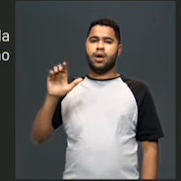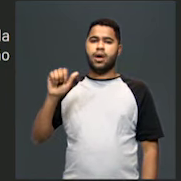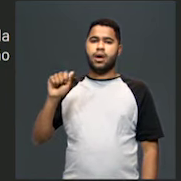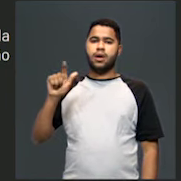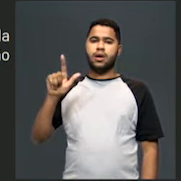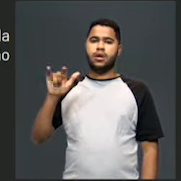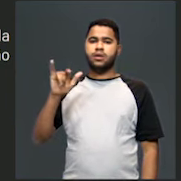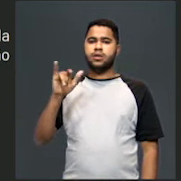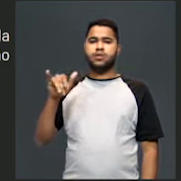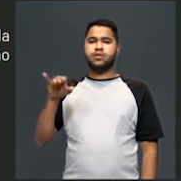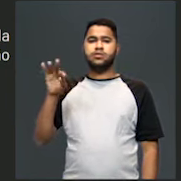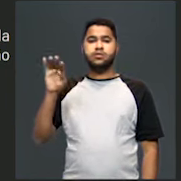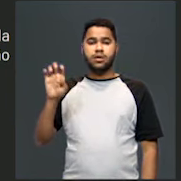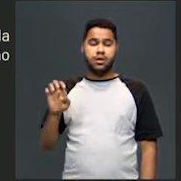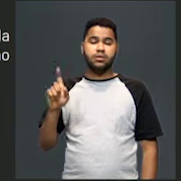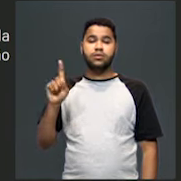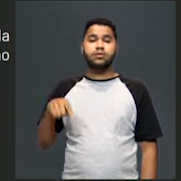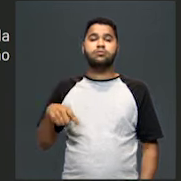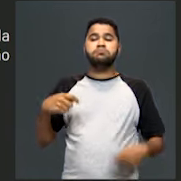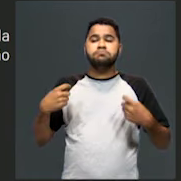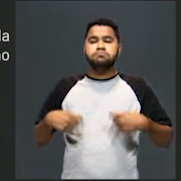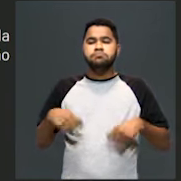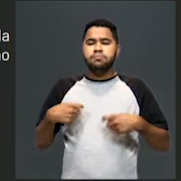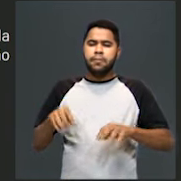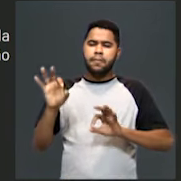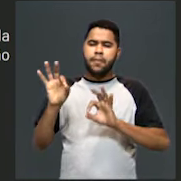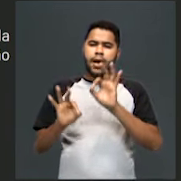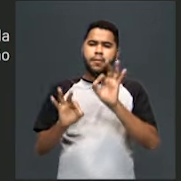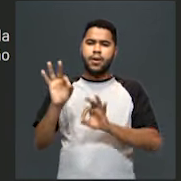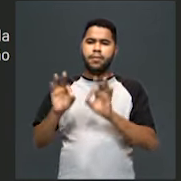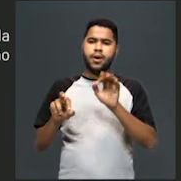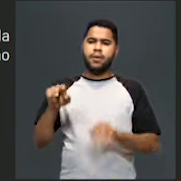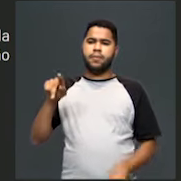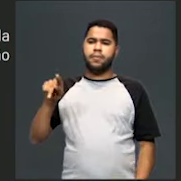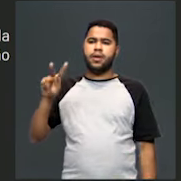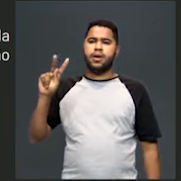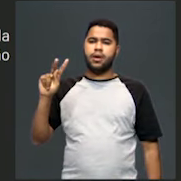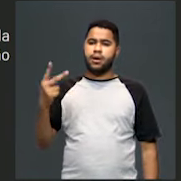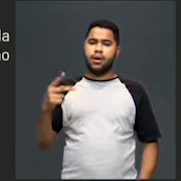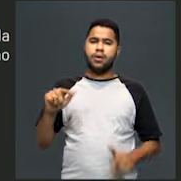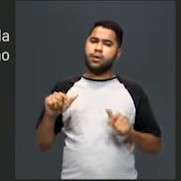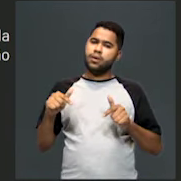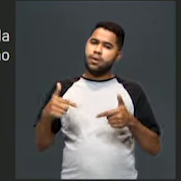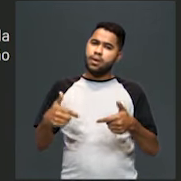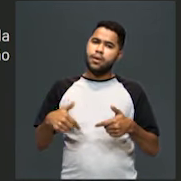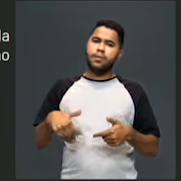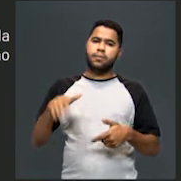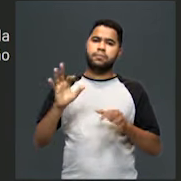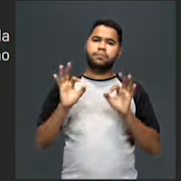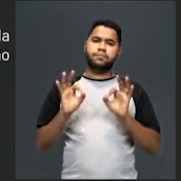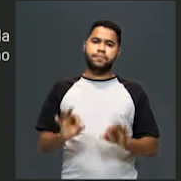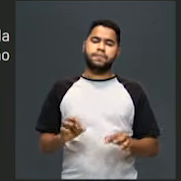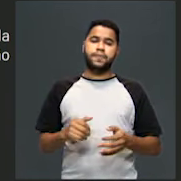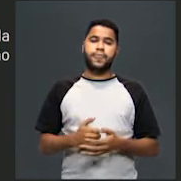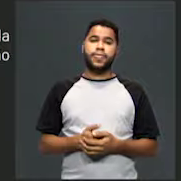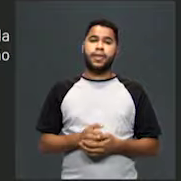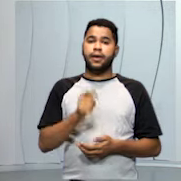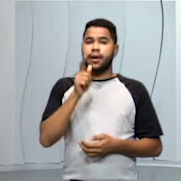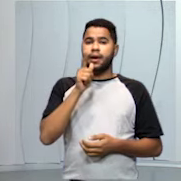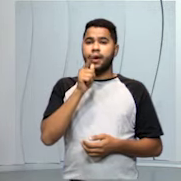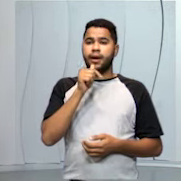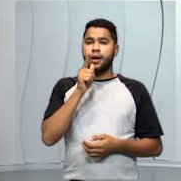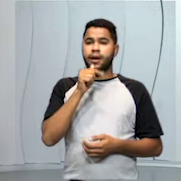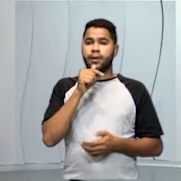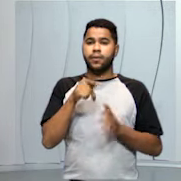ou cal virgem, que fará a necessária correção do pH para uma atuação mais efetiva do coagulante. A água que